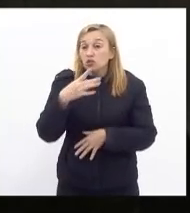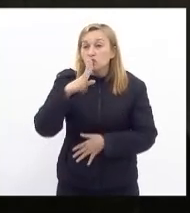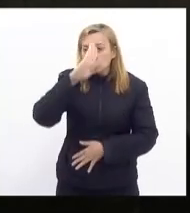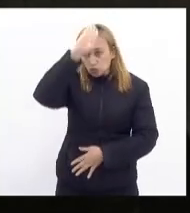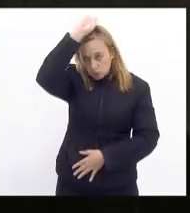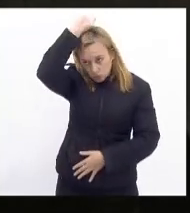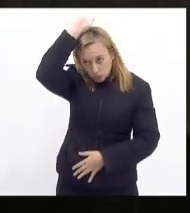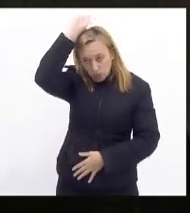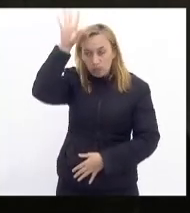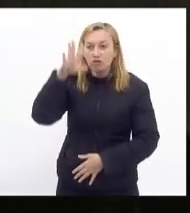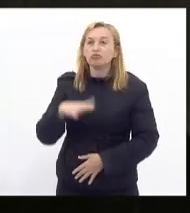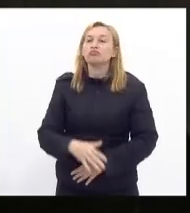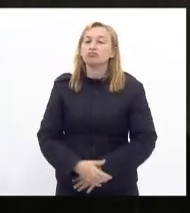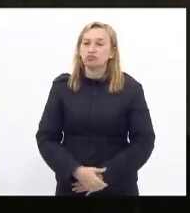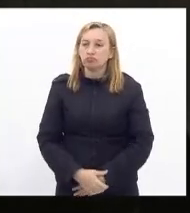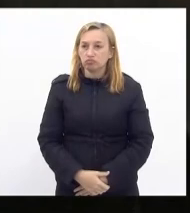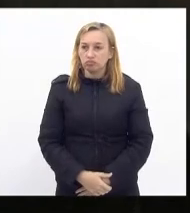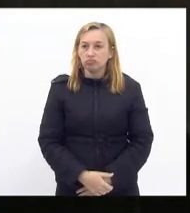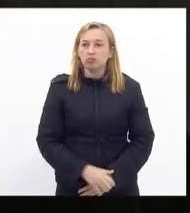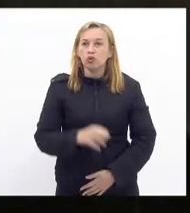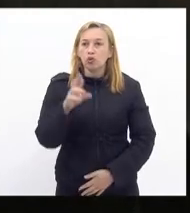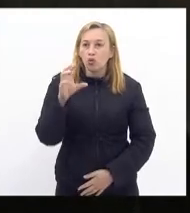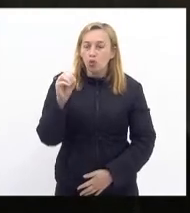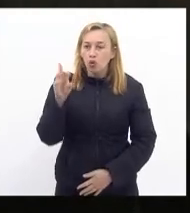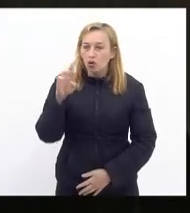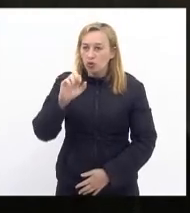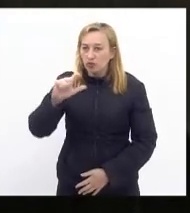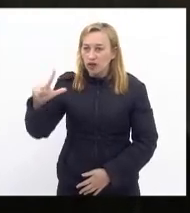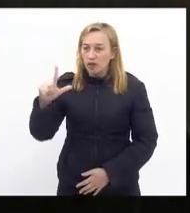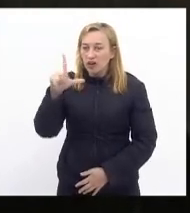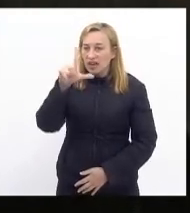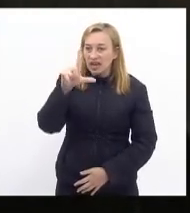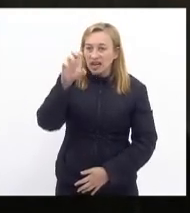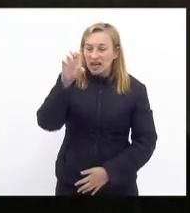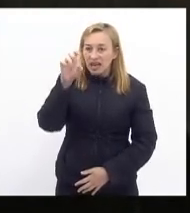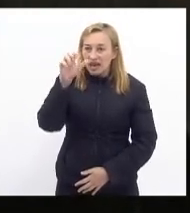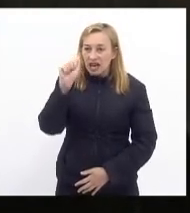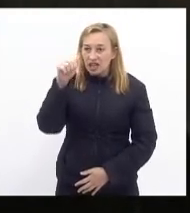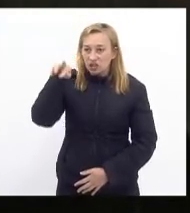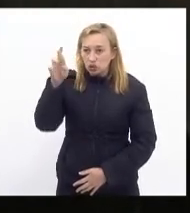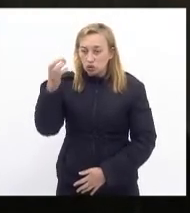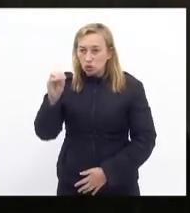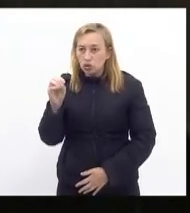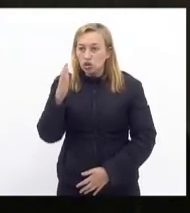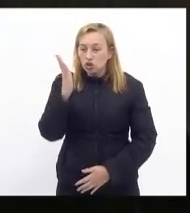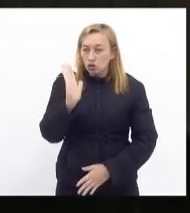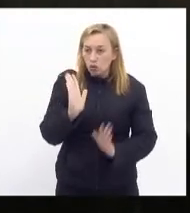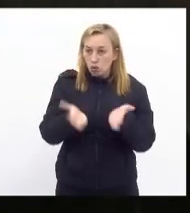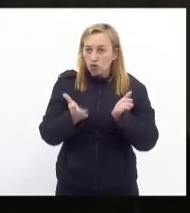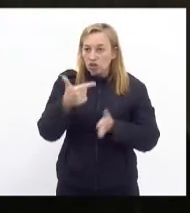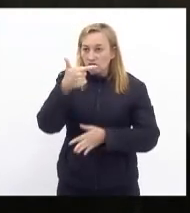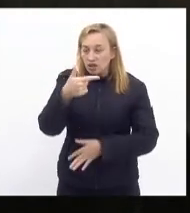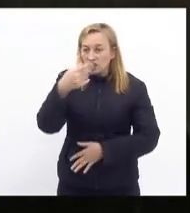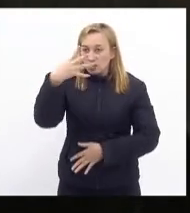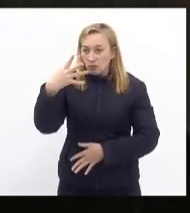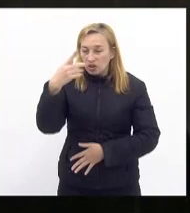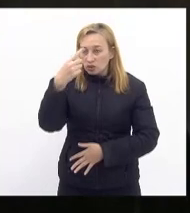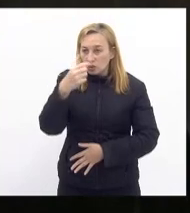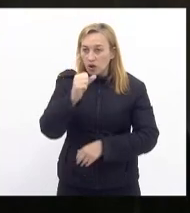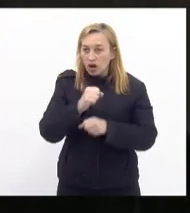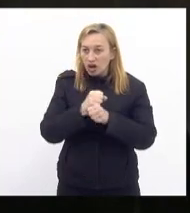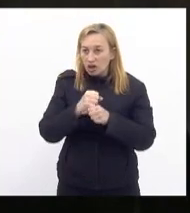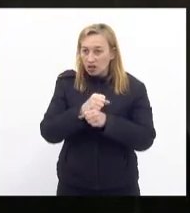do corpo de bombeiro do coronel Leandro que hoje com 24 anos de bombeiro